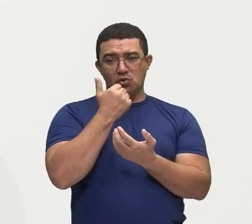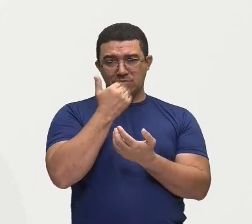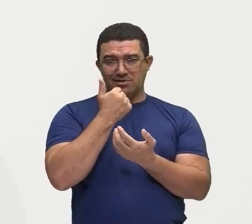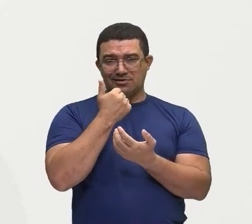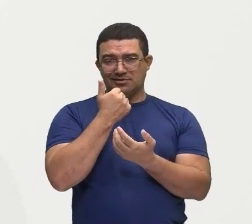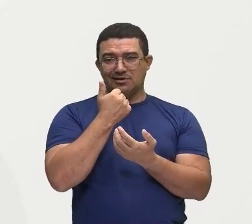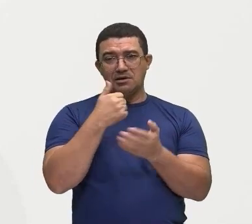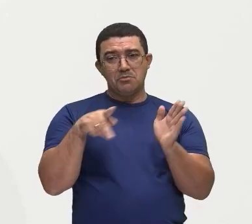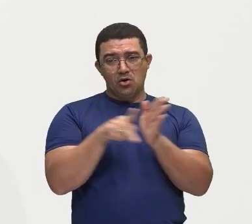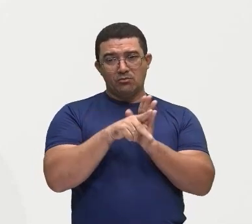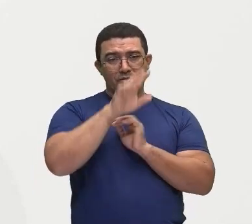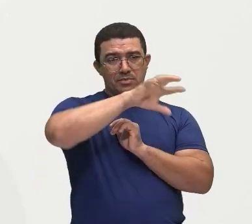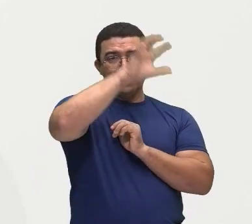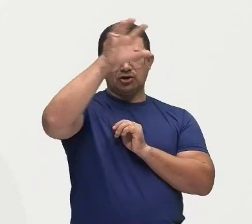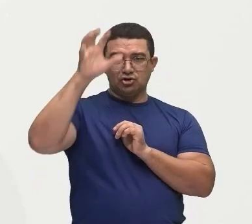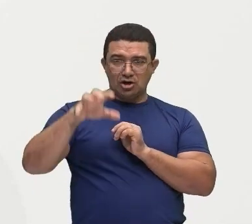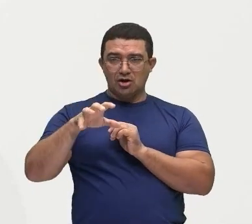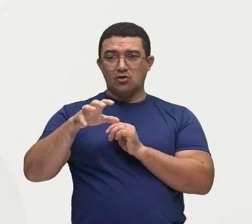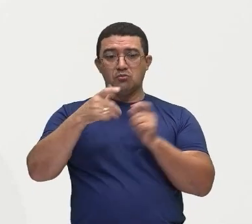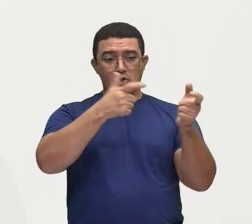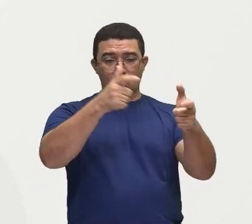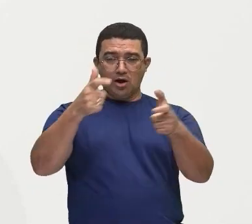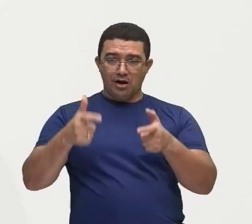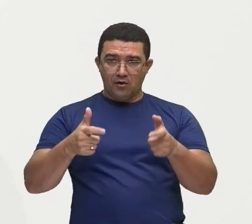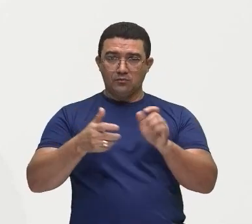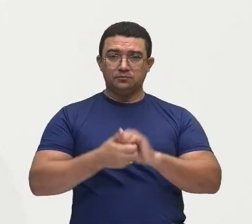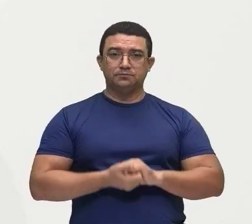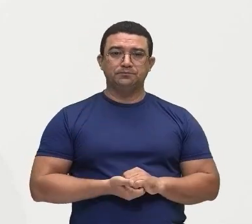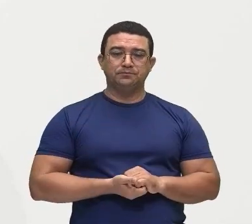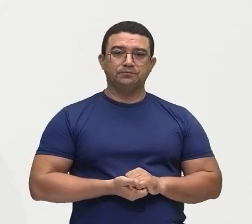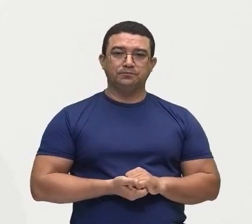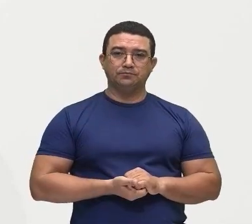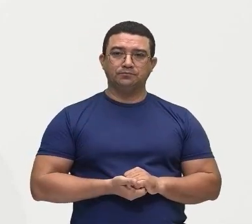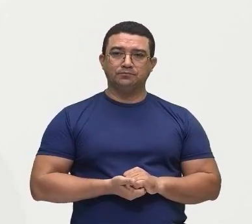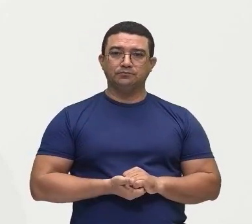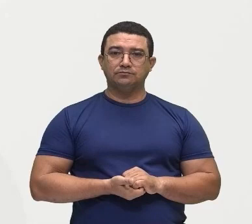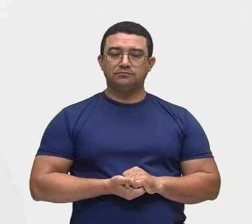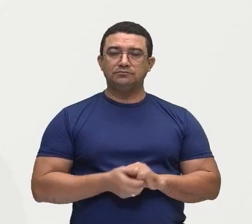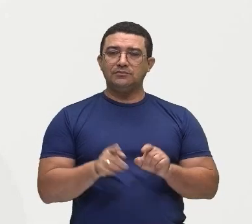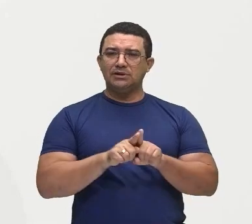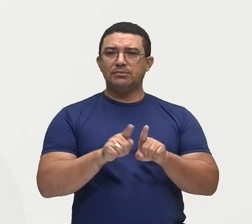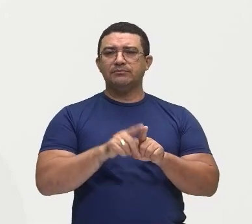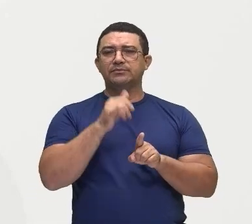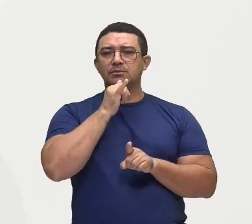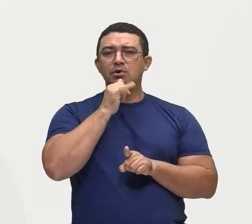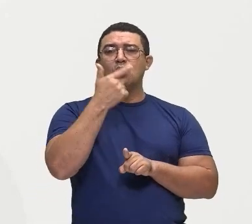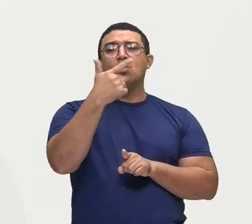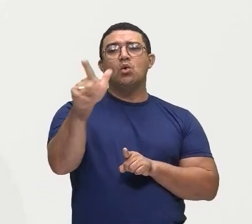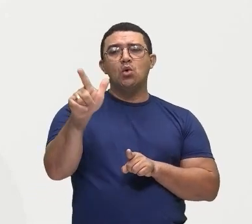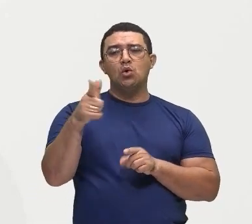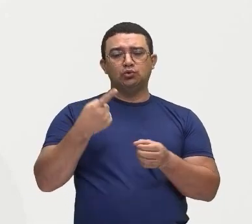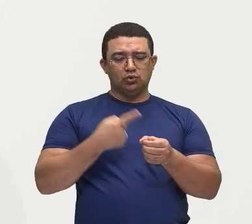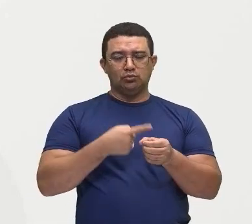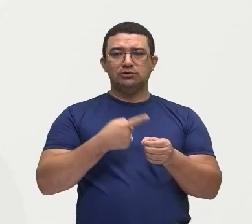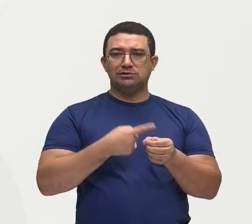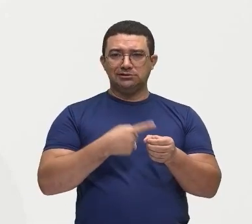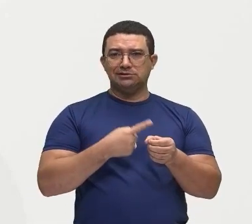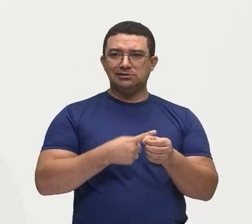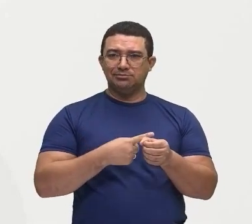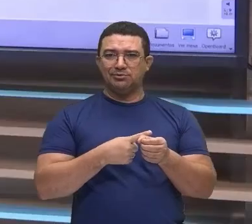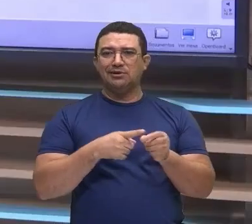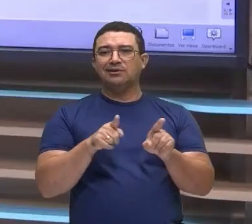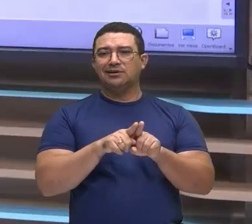mesmo o regional, né? Então, o é cultivado, por exemplo, em outros municípios, abastece aqui a cidade de